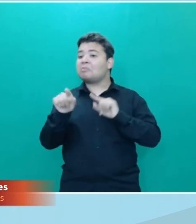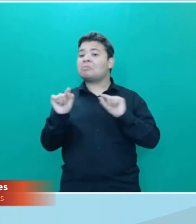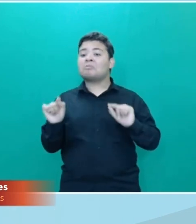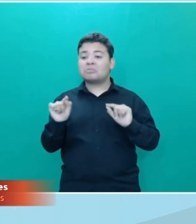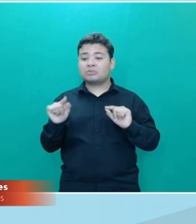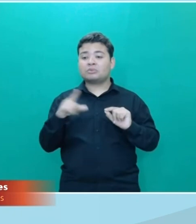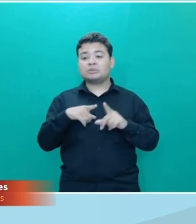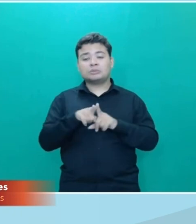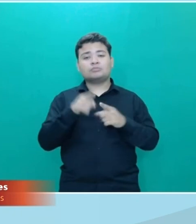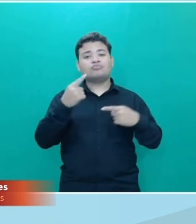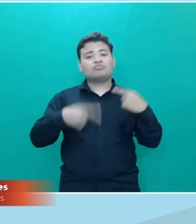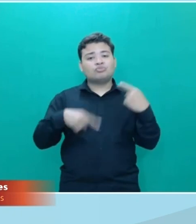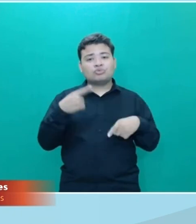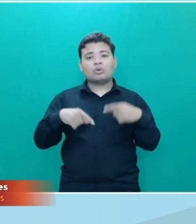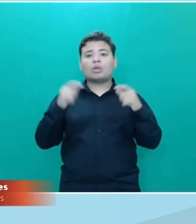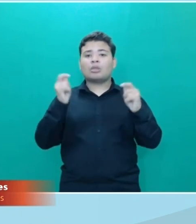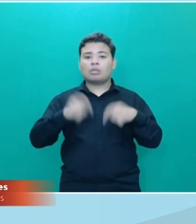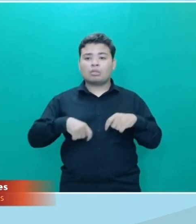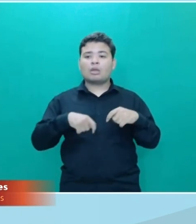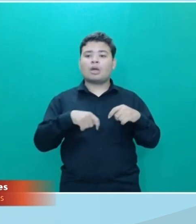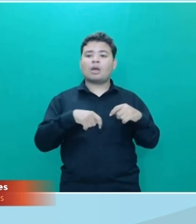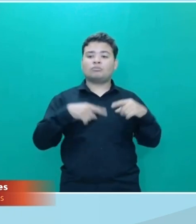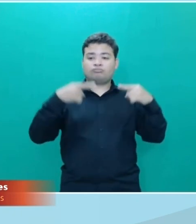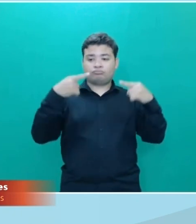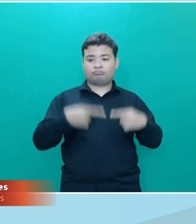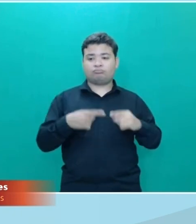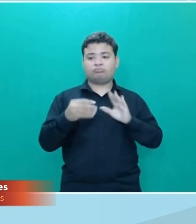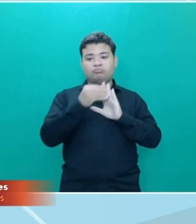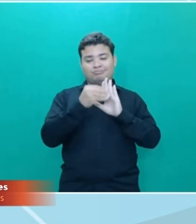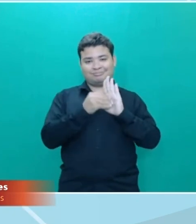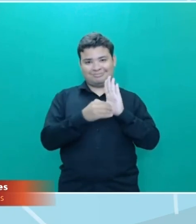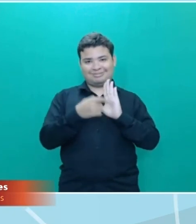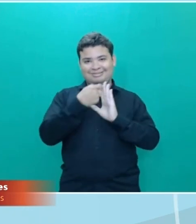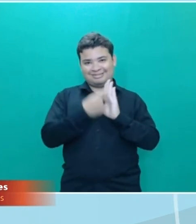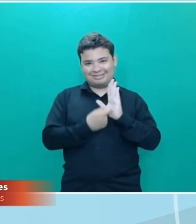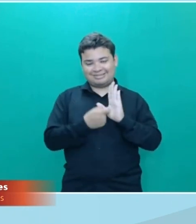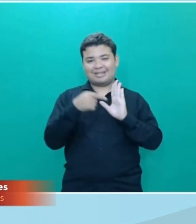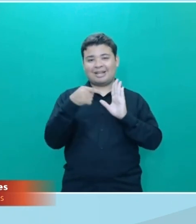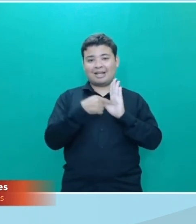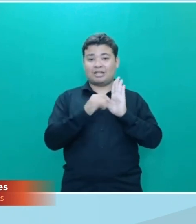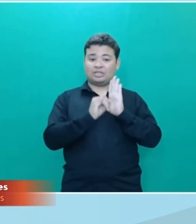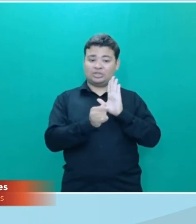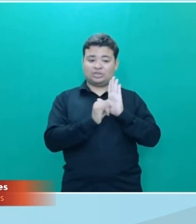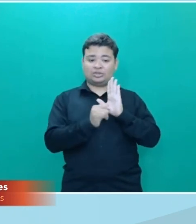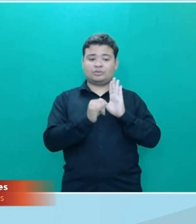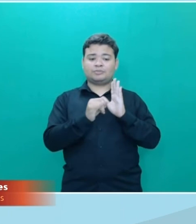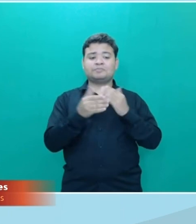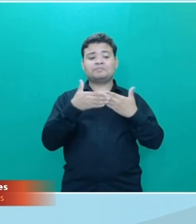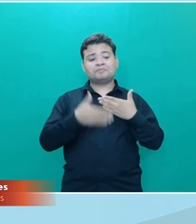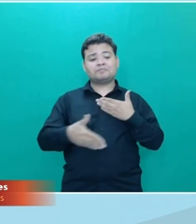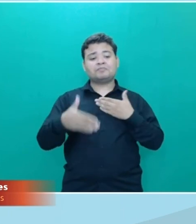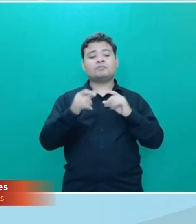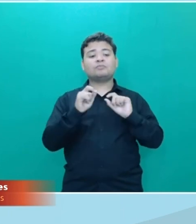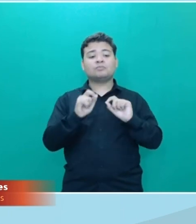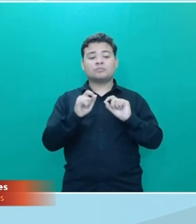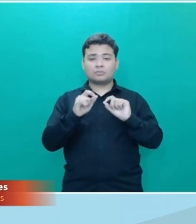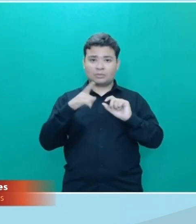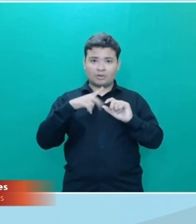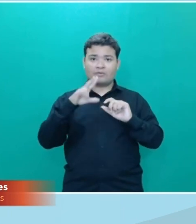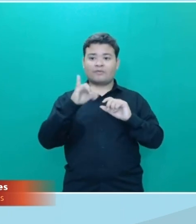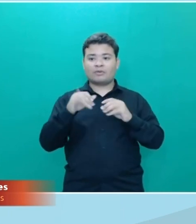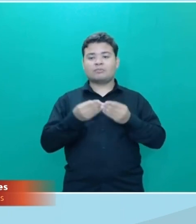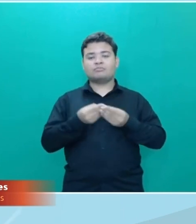discutir o que pode ser implementado no texto dos editais. A previsão é que eles sejam lançados